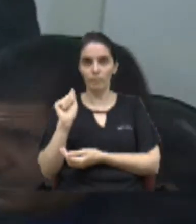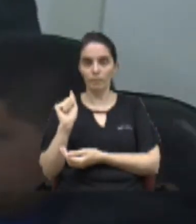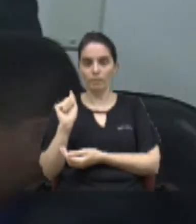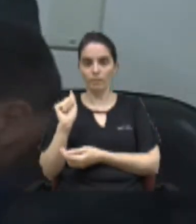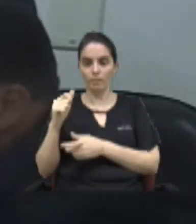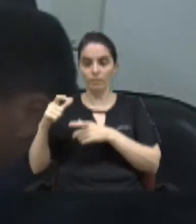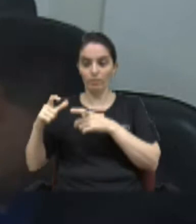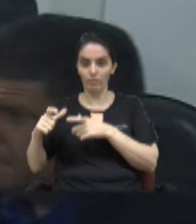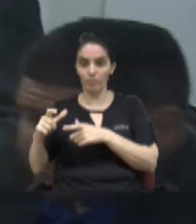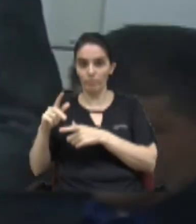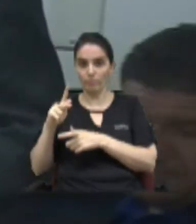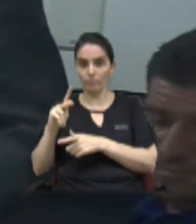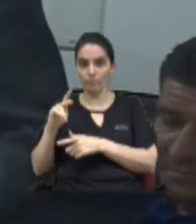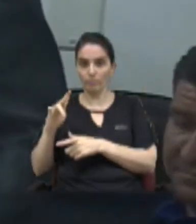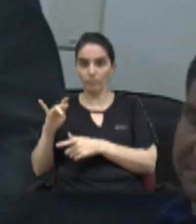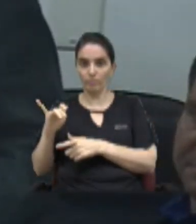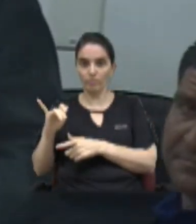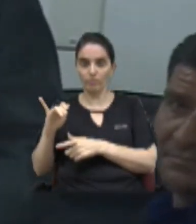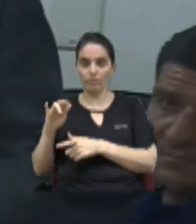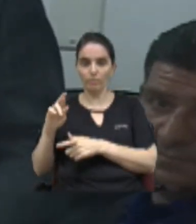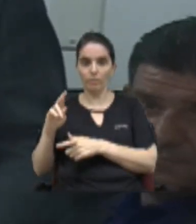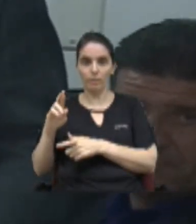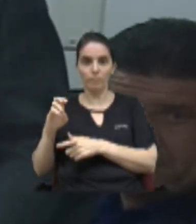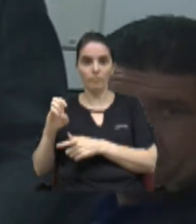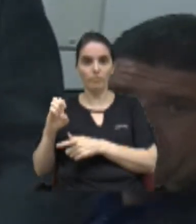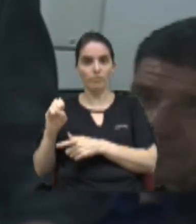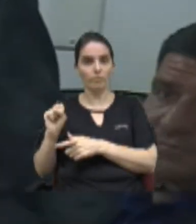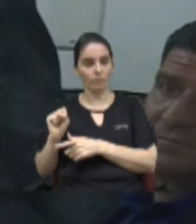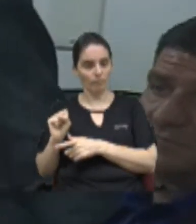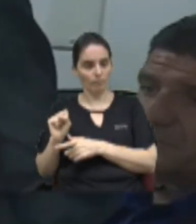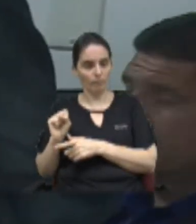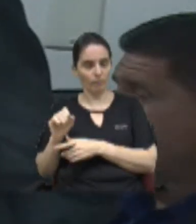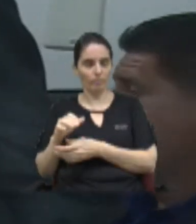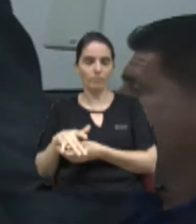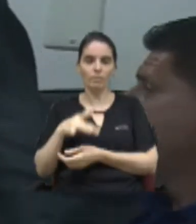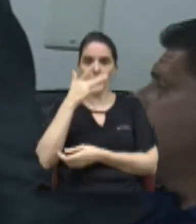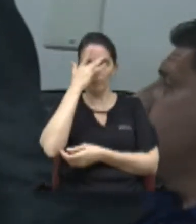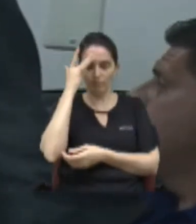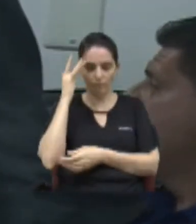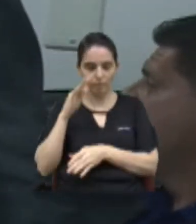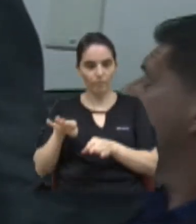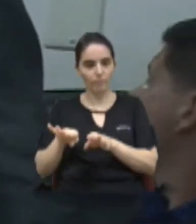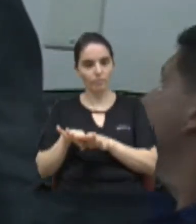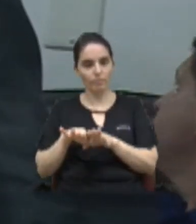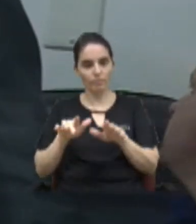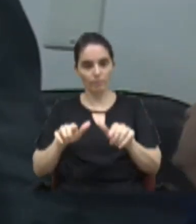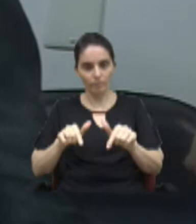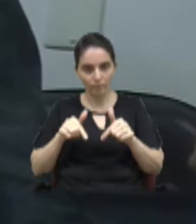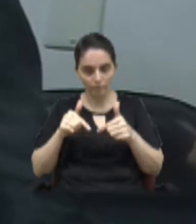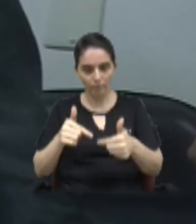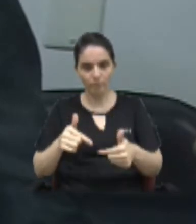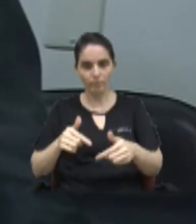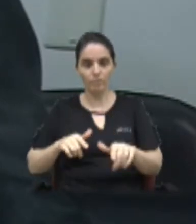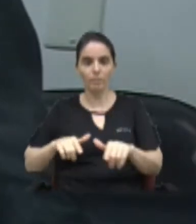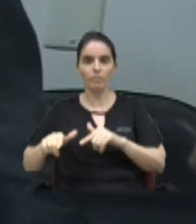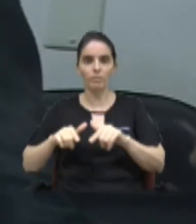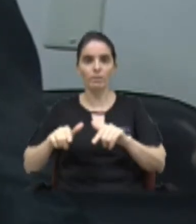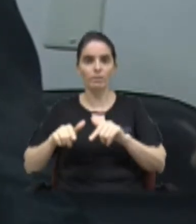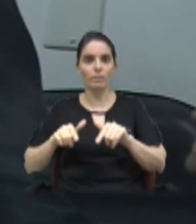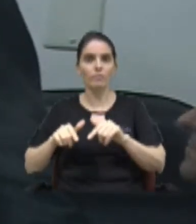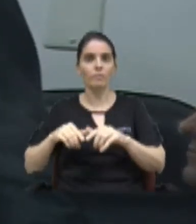pires dos frades pessoas que também lutaram trabalharam na área da laranja